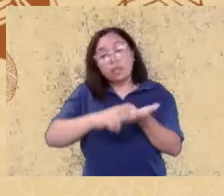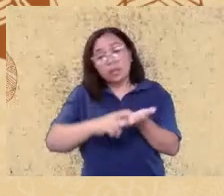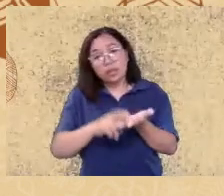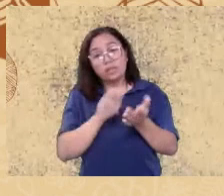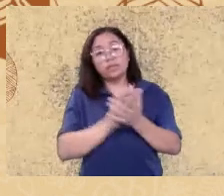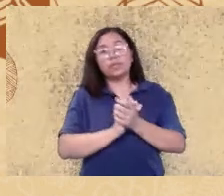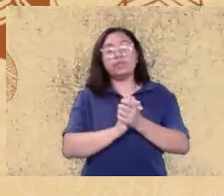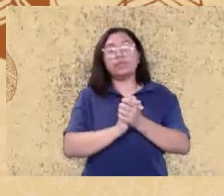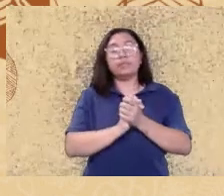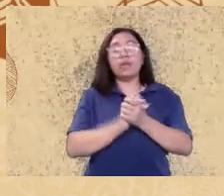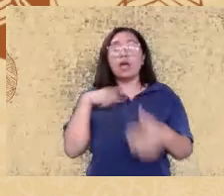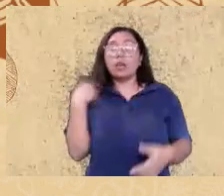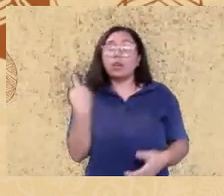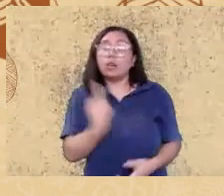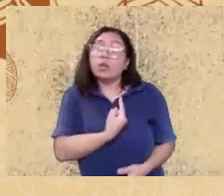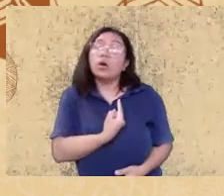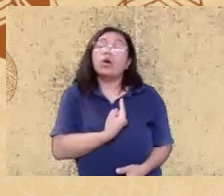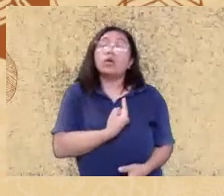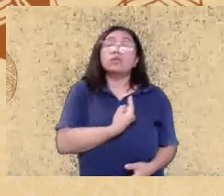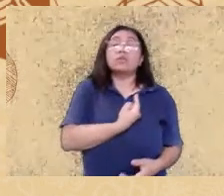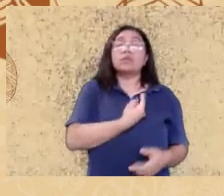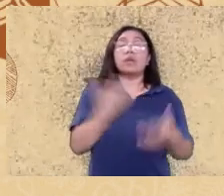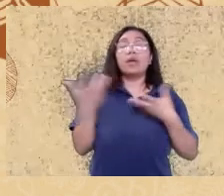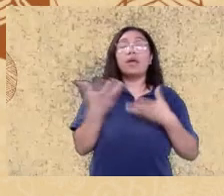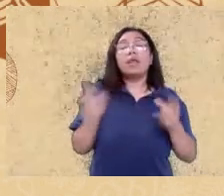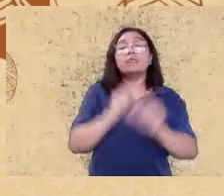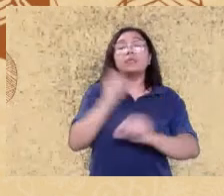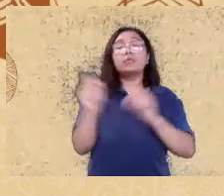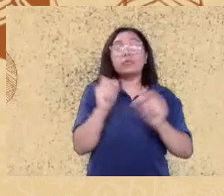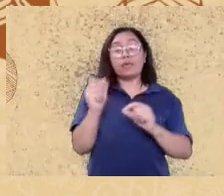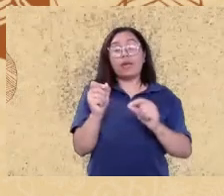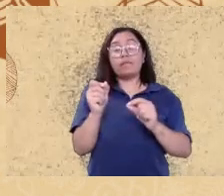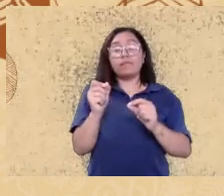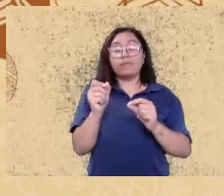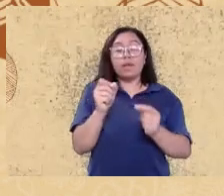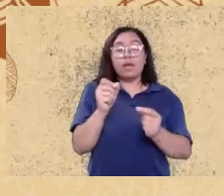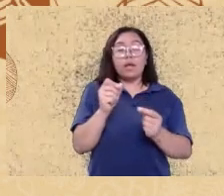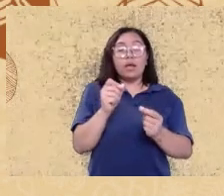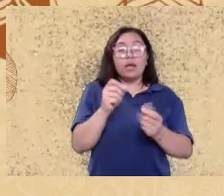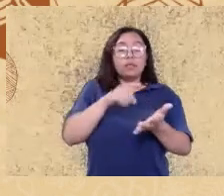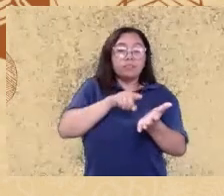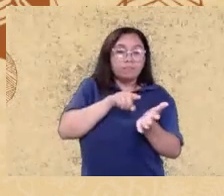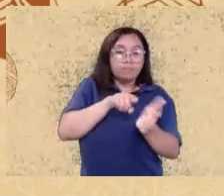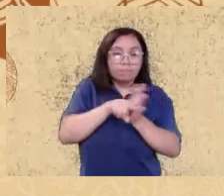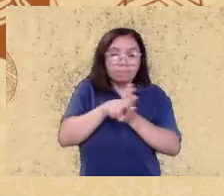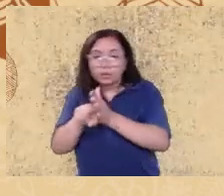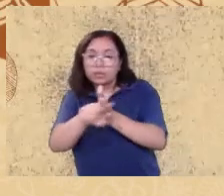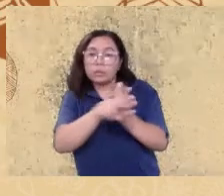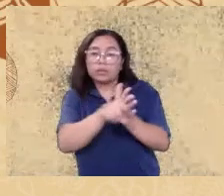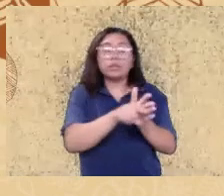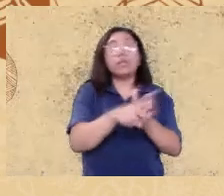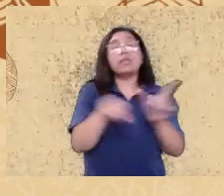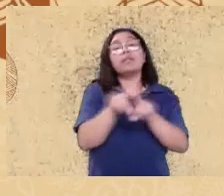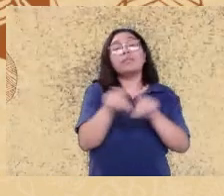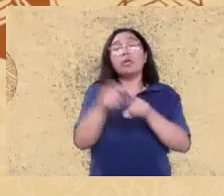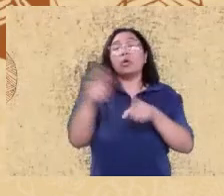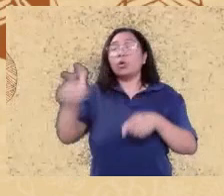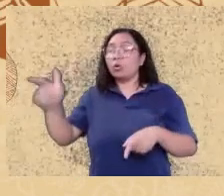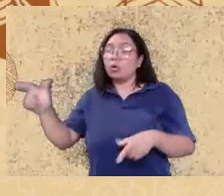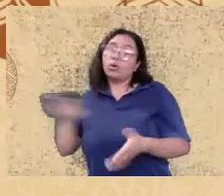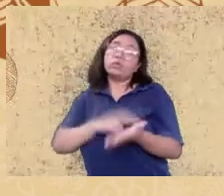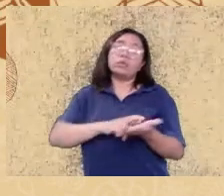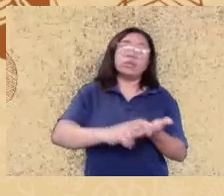a intenção de fazer esse mesmo levantamento em outros veículos também de publicação para que nós possamos